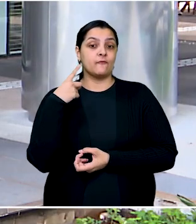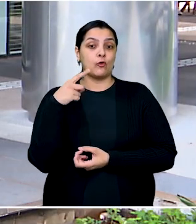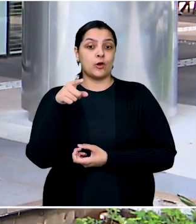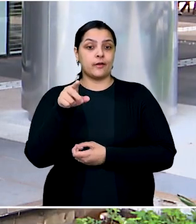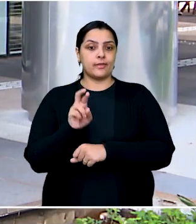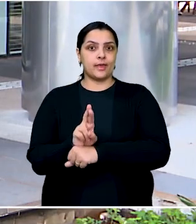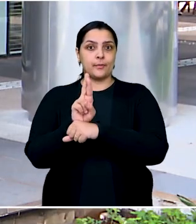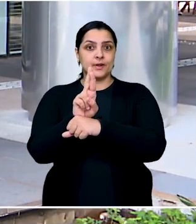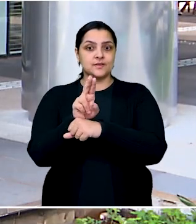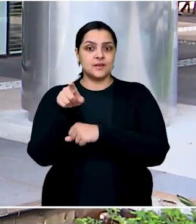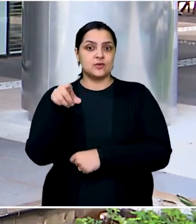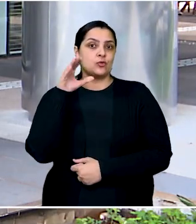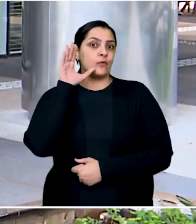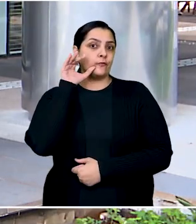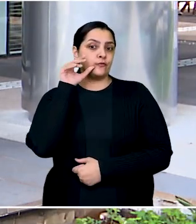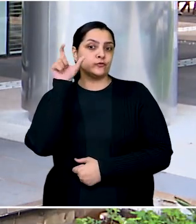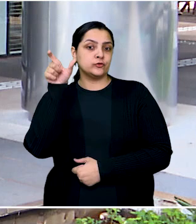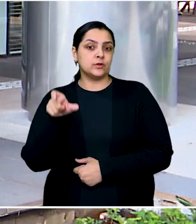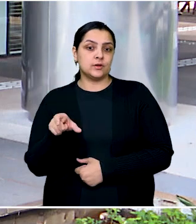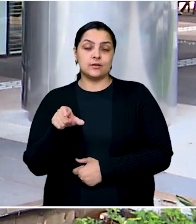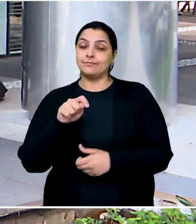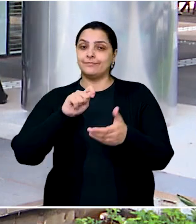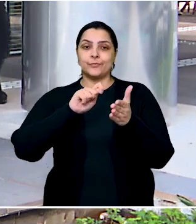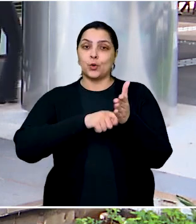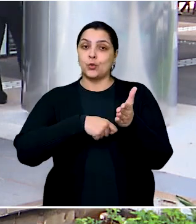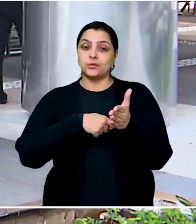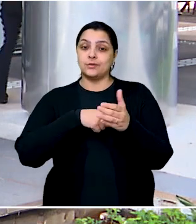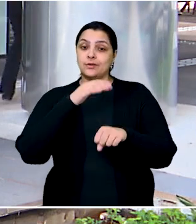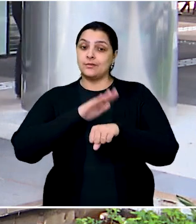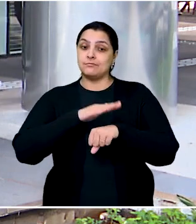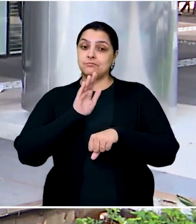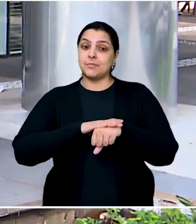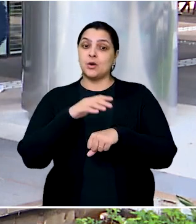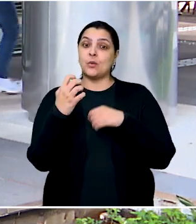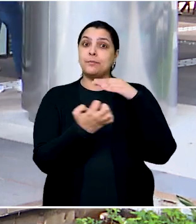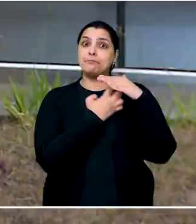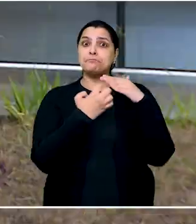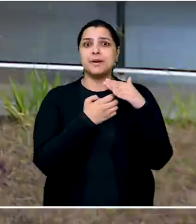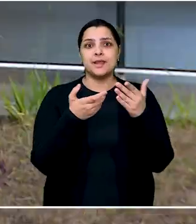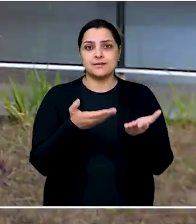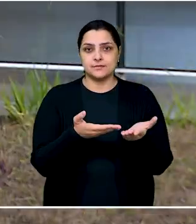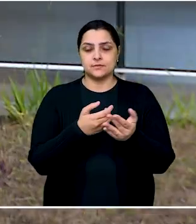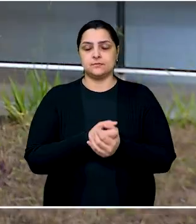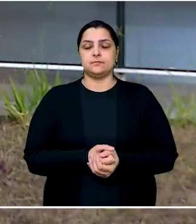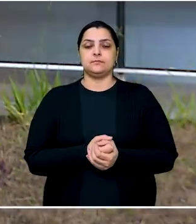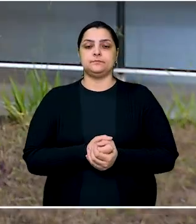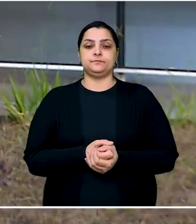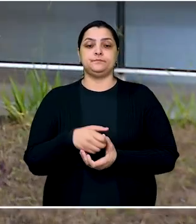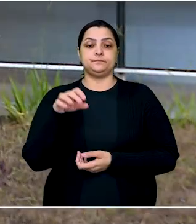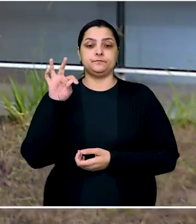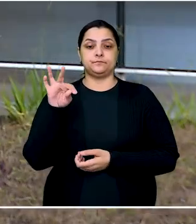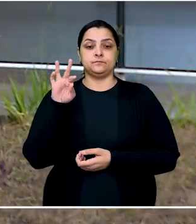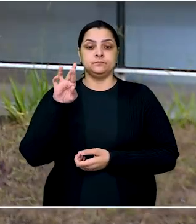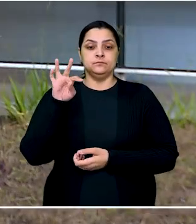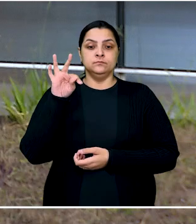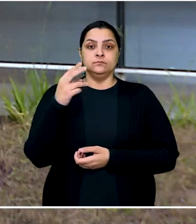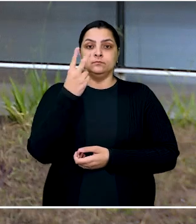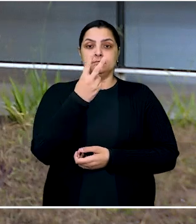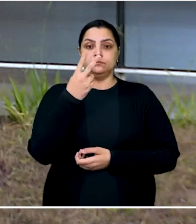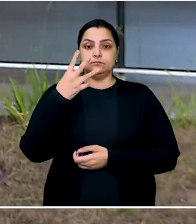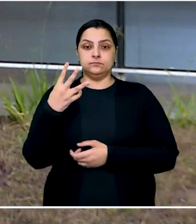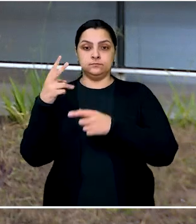advogada que representou o trabalhador teria sido contratada pela própria empregadora. O Tribunal Regional do Trabalho da